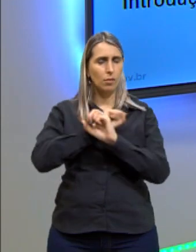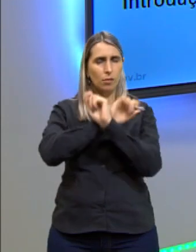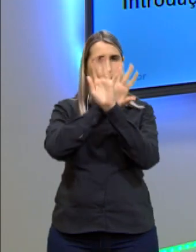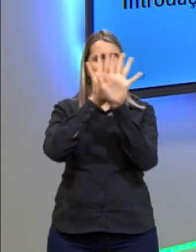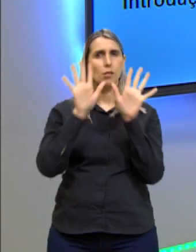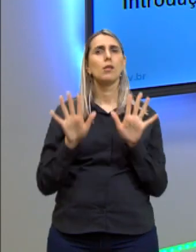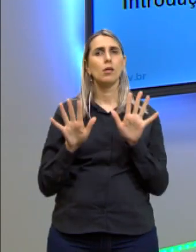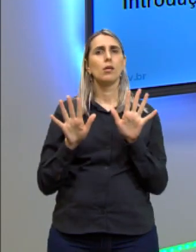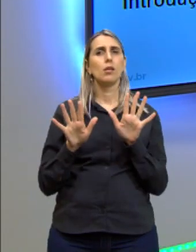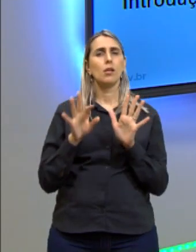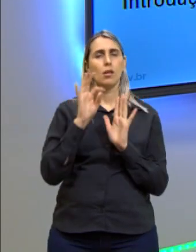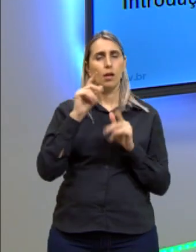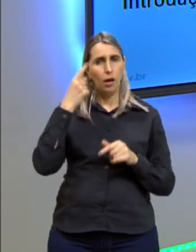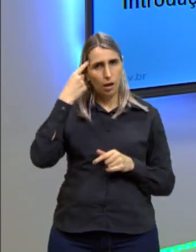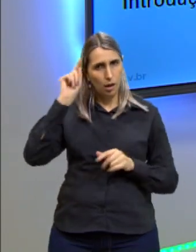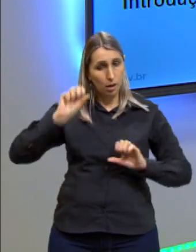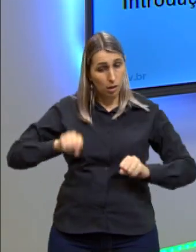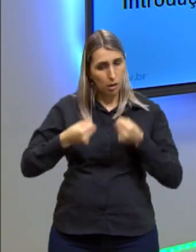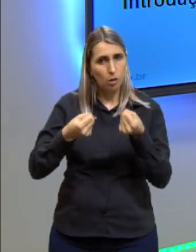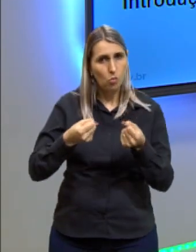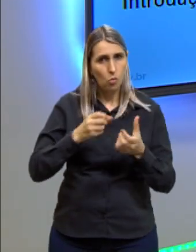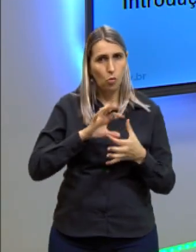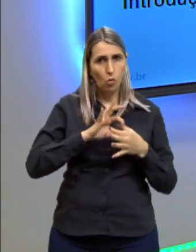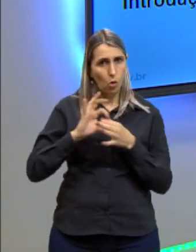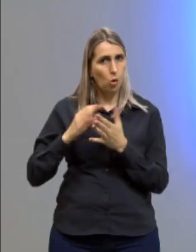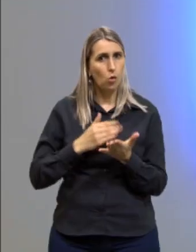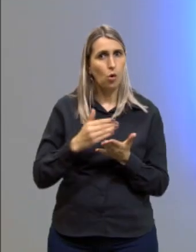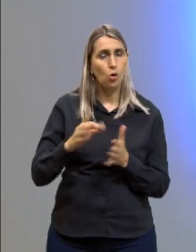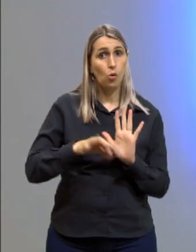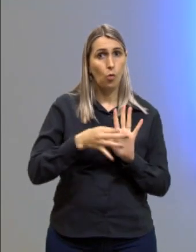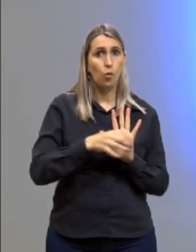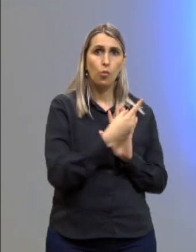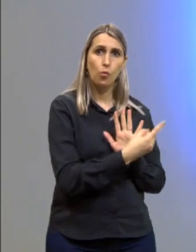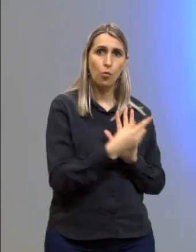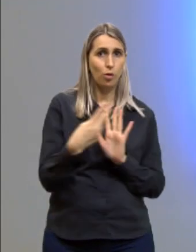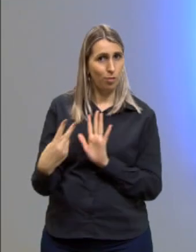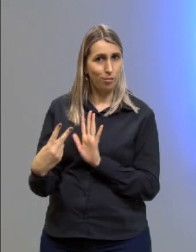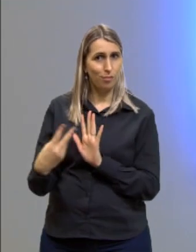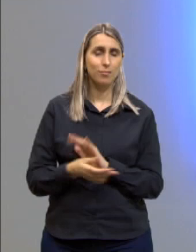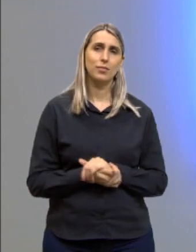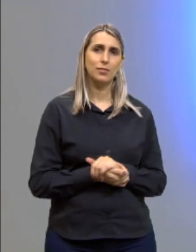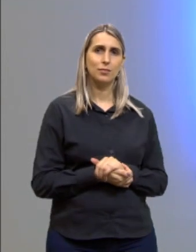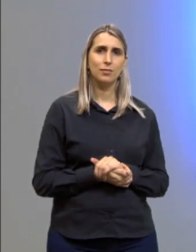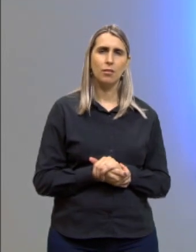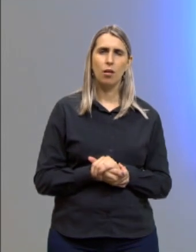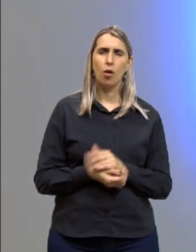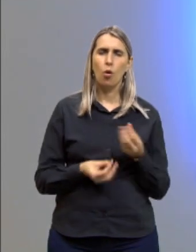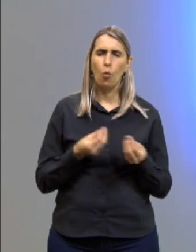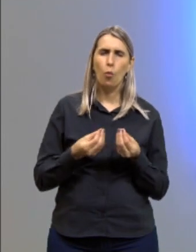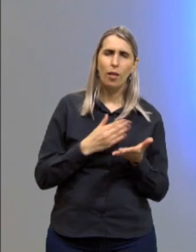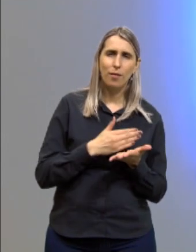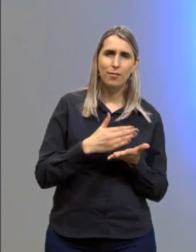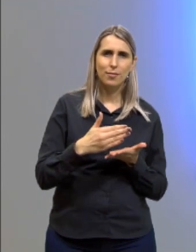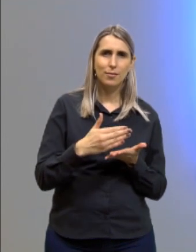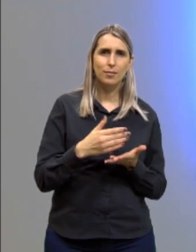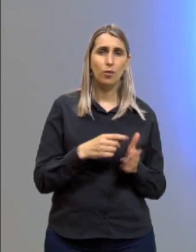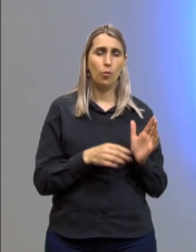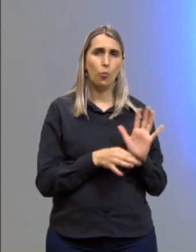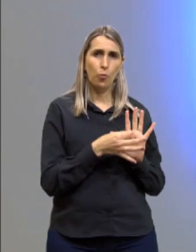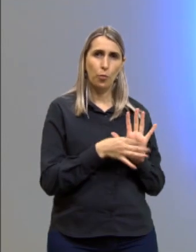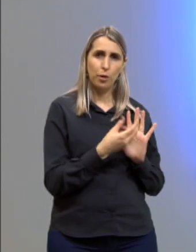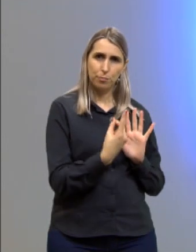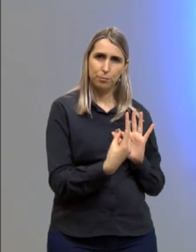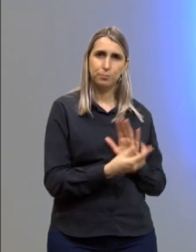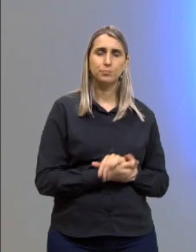claramente a tese dela, o contexto inicial e o argumento um e o argumento dois. Olha como ela começa o primeiro então,